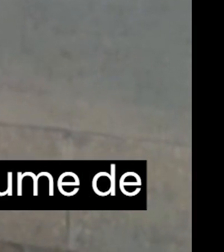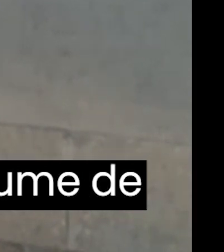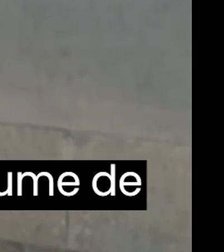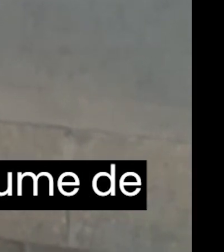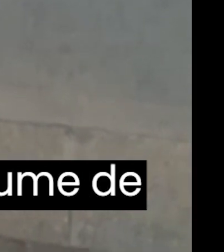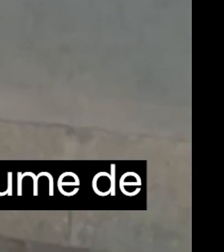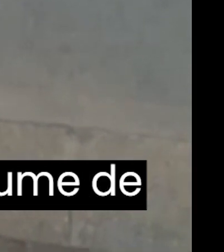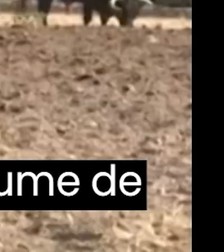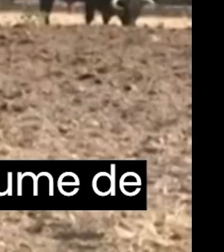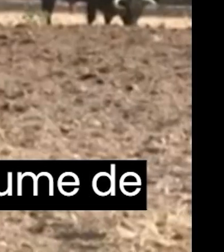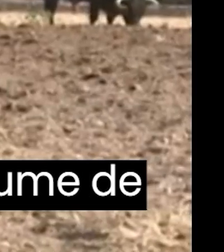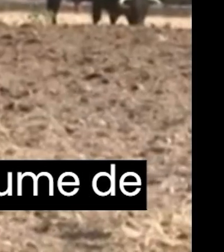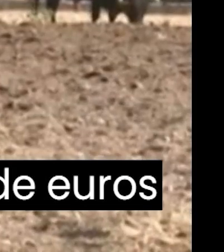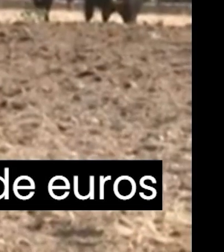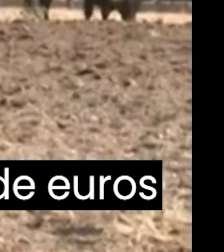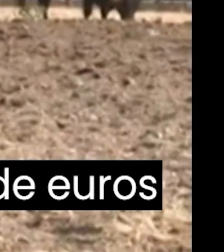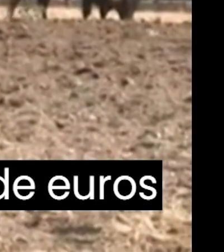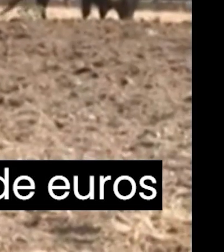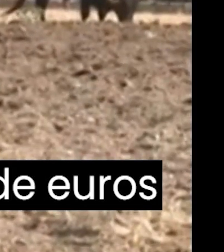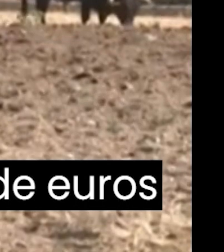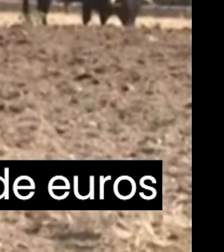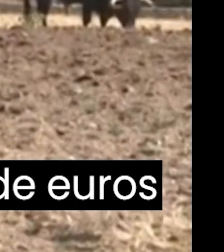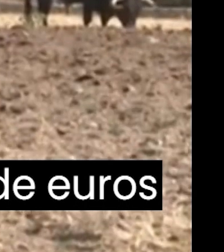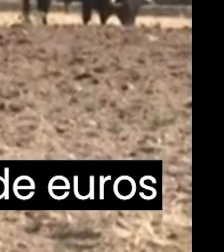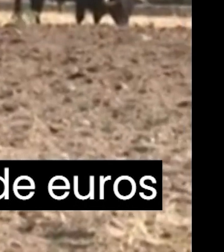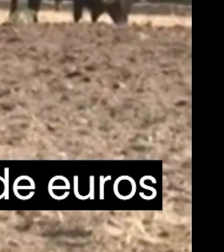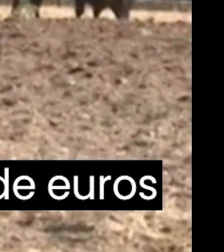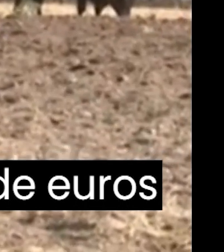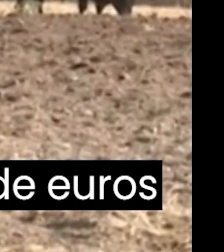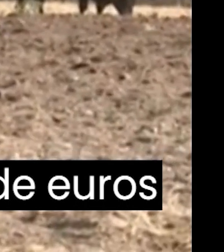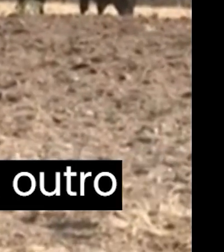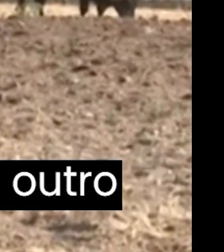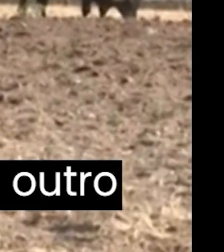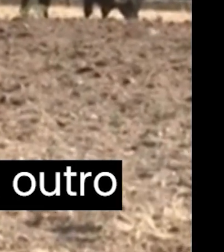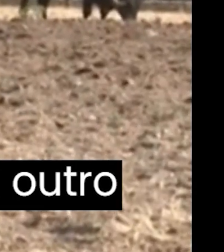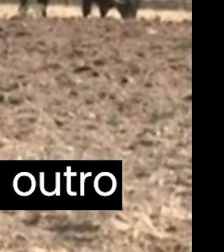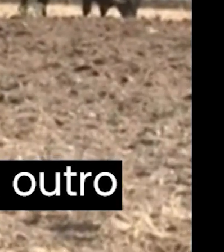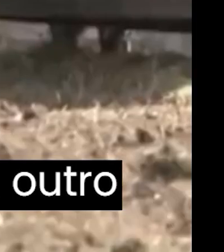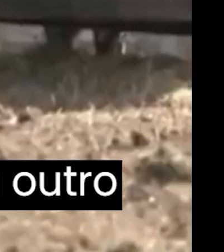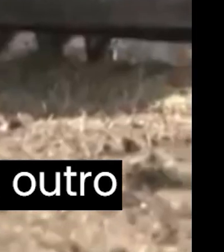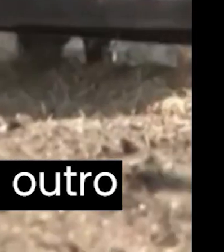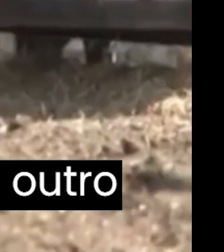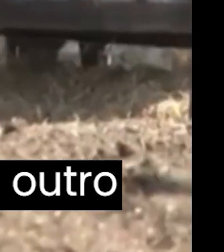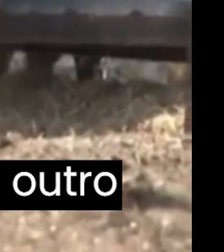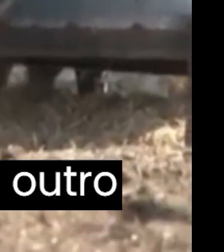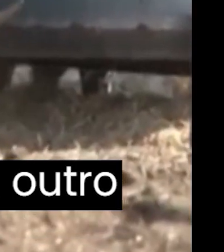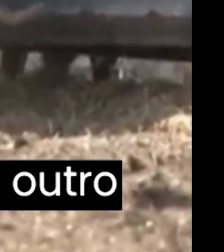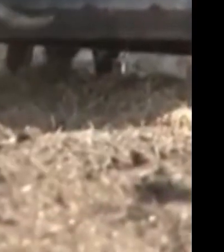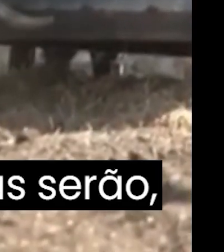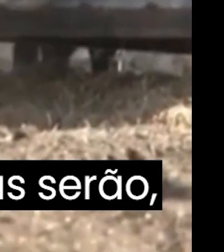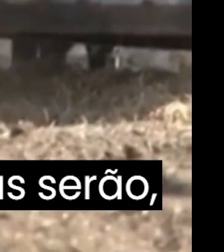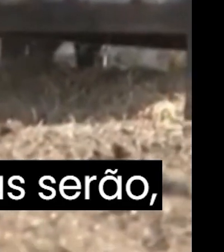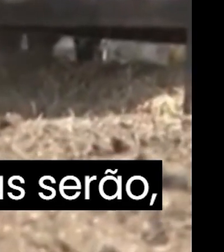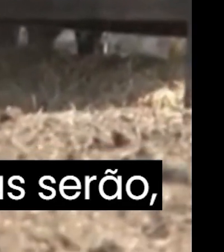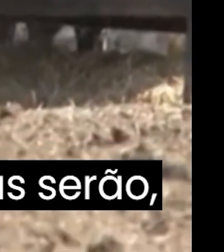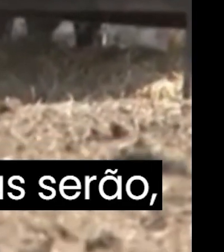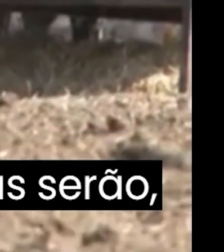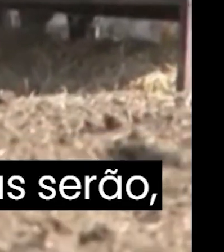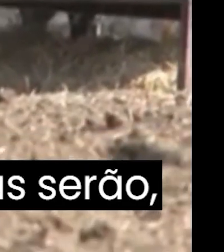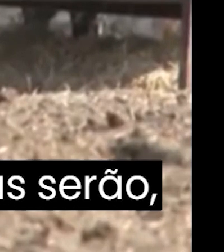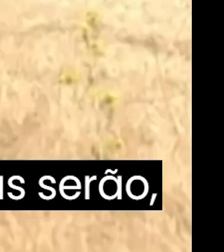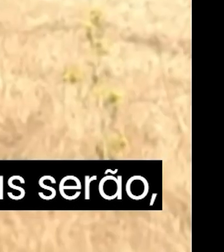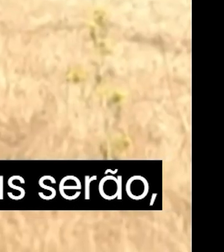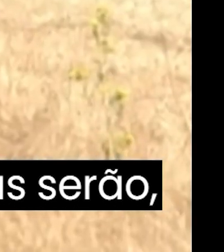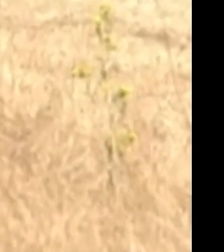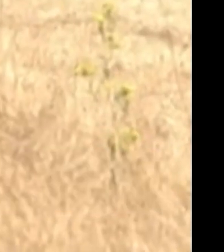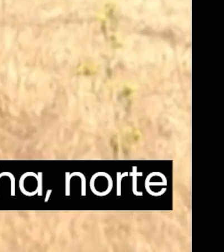criadores na espanha gerando um volume de negócios de mais de 2 bilhões de euros por ano mas o setor enfrenta outro golpe além da crise